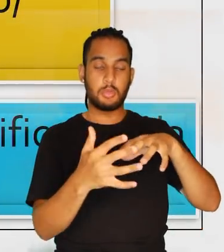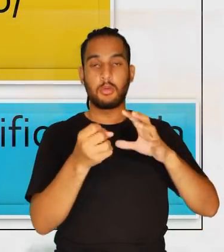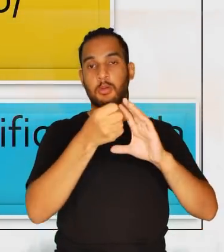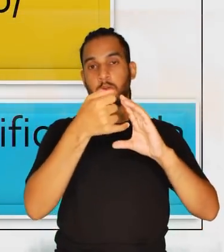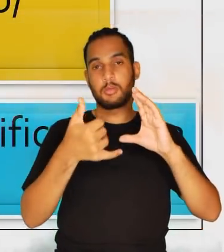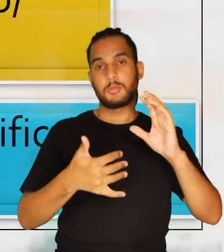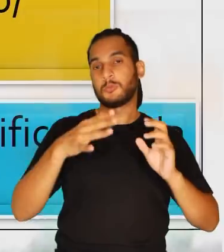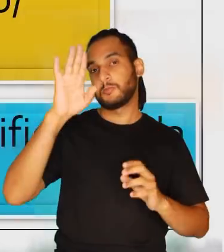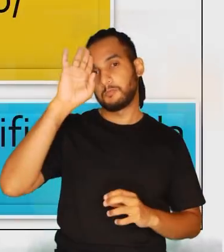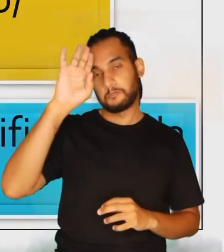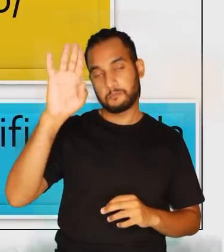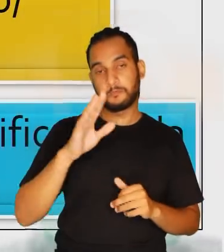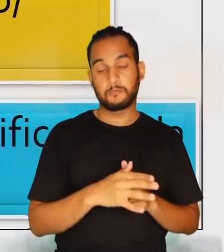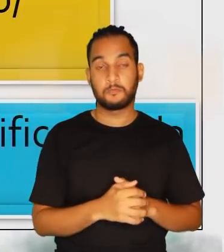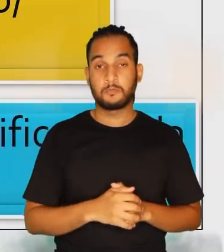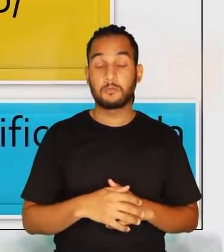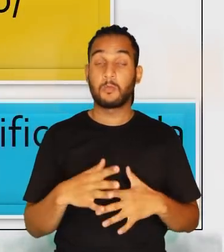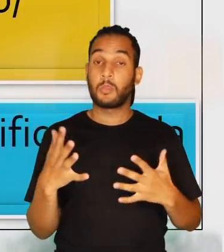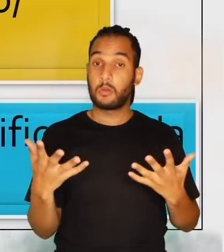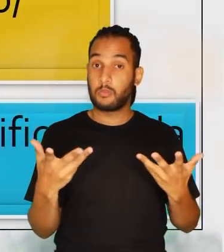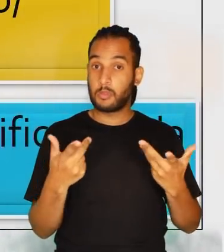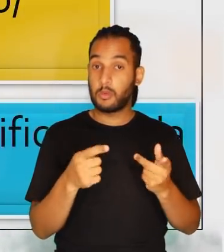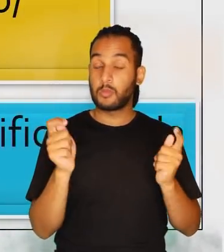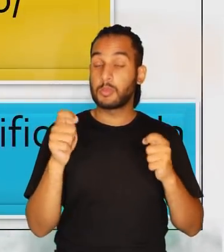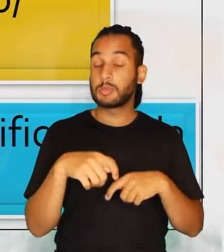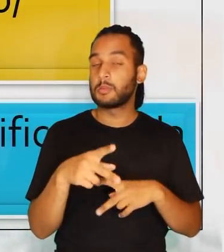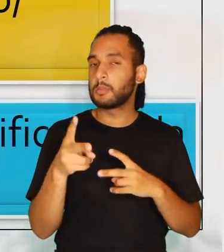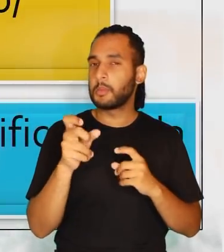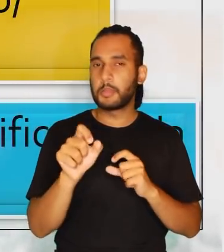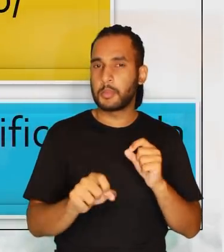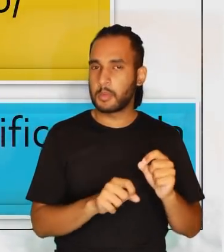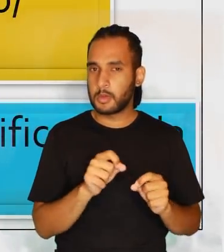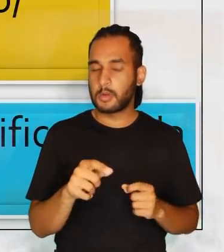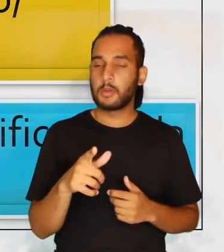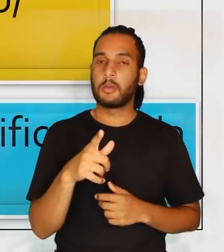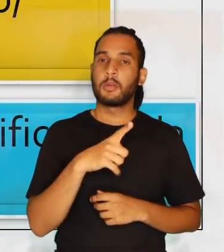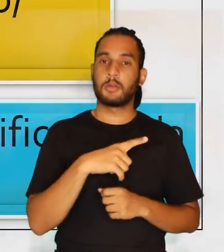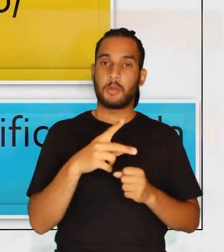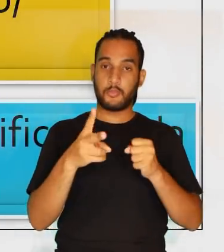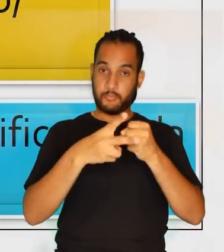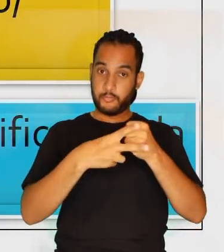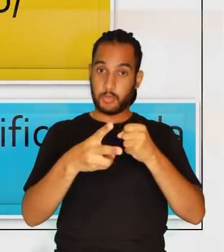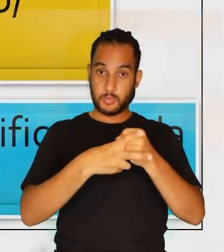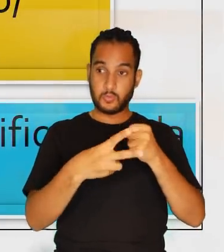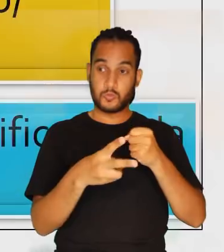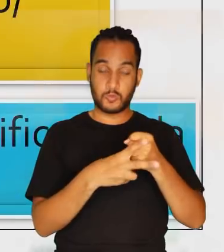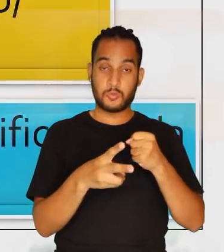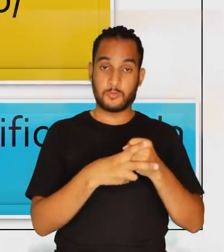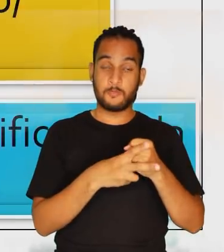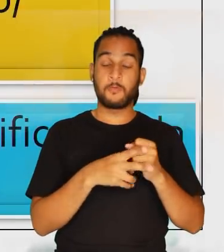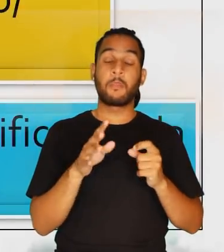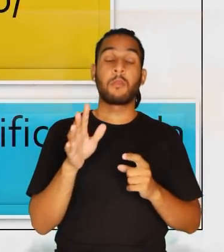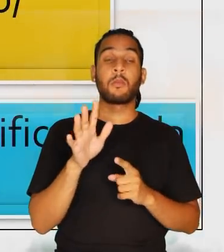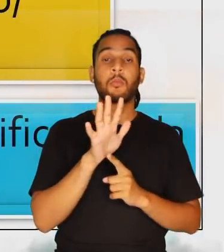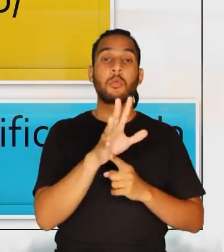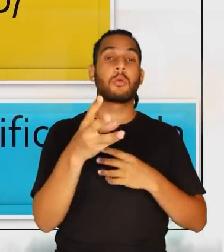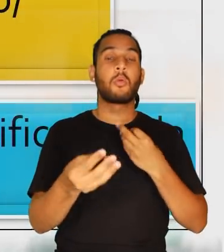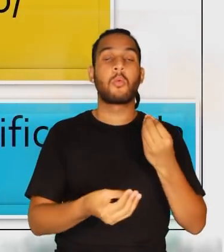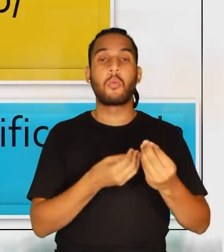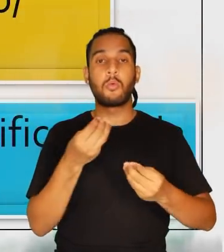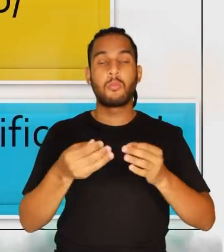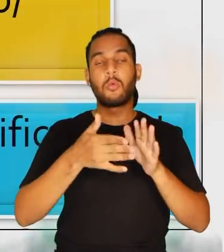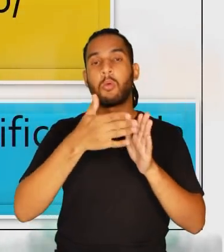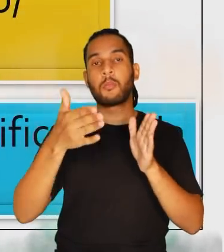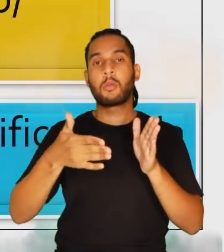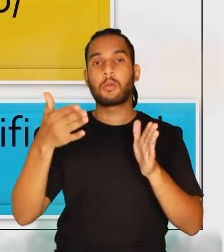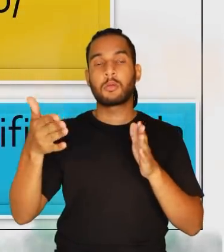e suas principais características. nesta habilidade, gente vai conseguir verificar que tem um verbo que vai indicar